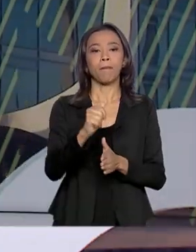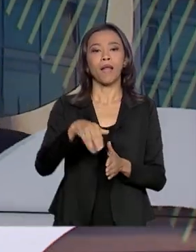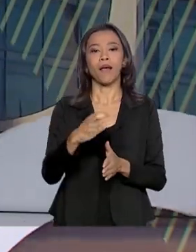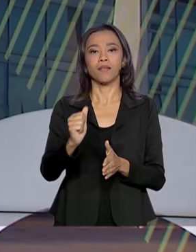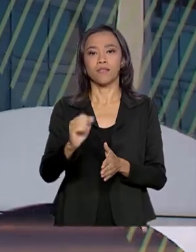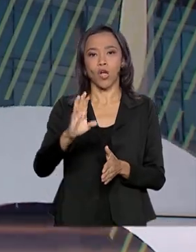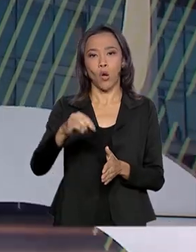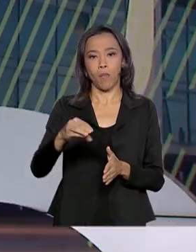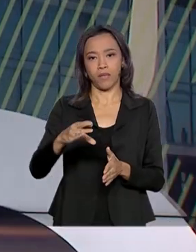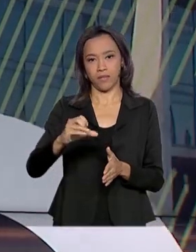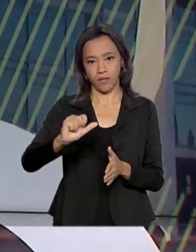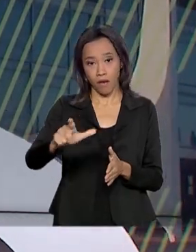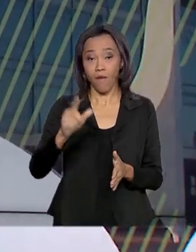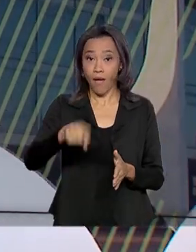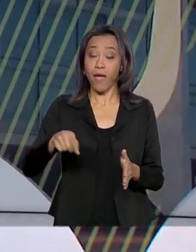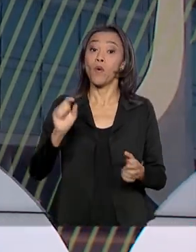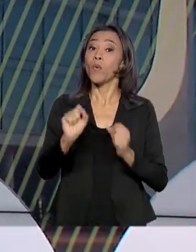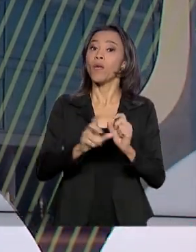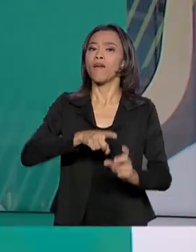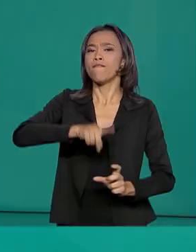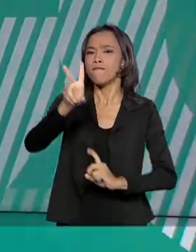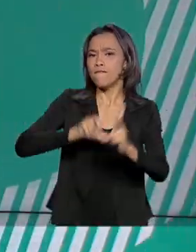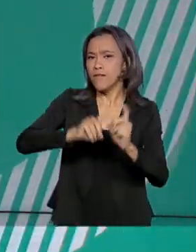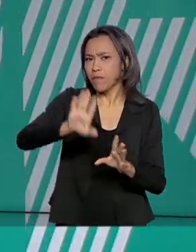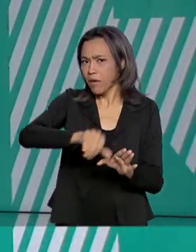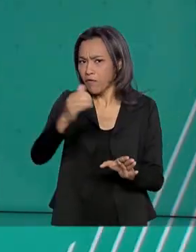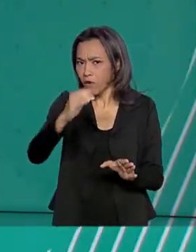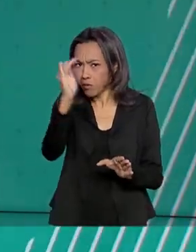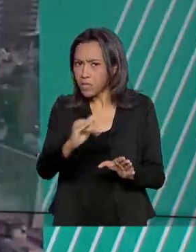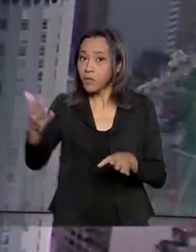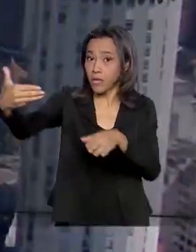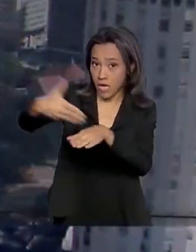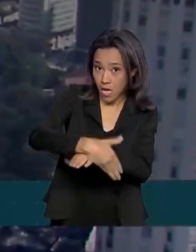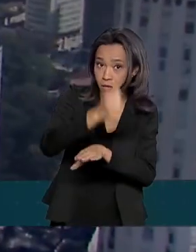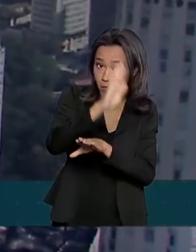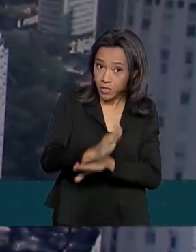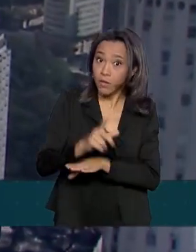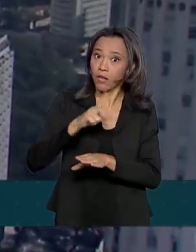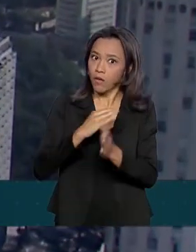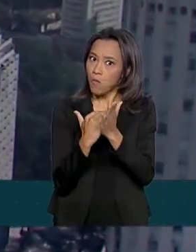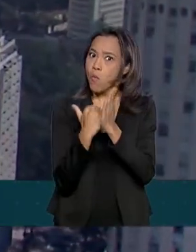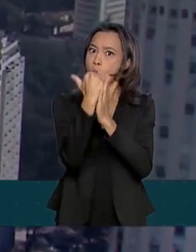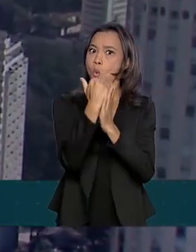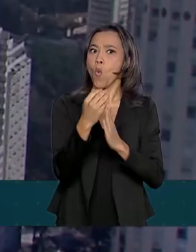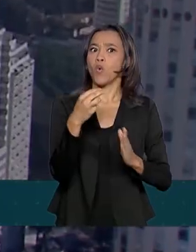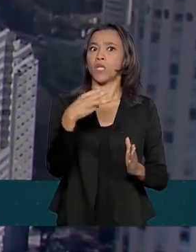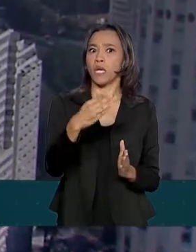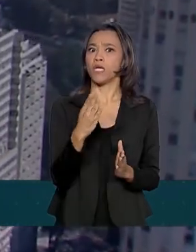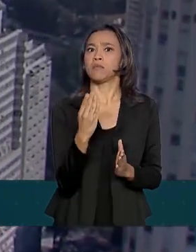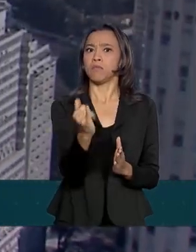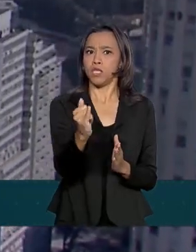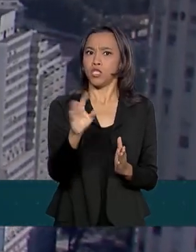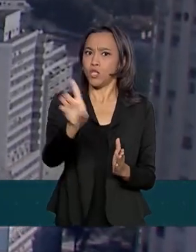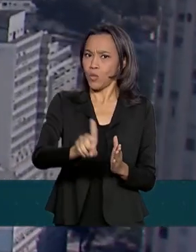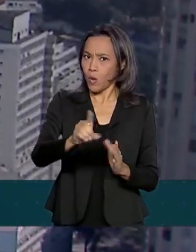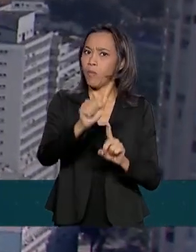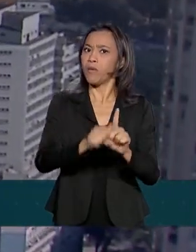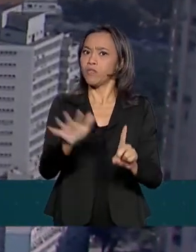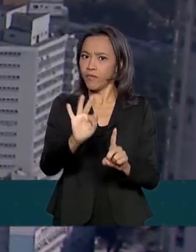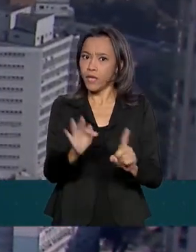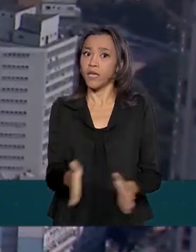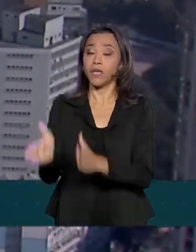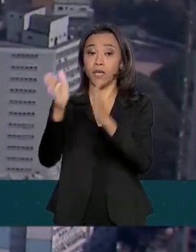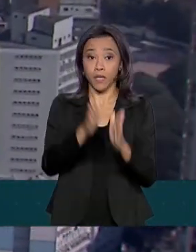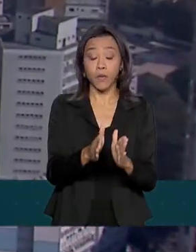comercial, que é a diferença entre exportações e importações, teve superávit de US 3 bilhões em fevereiro. As